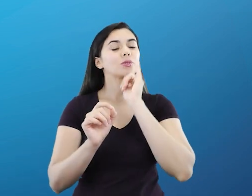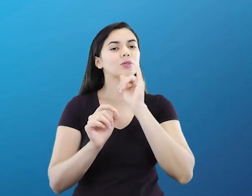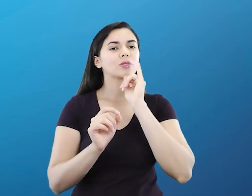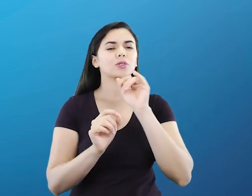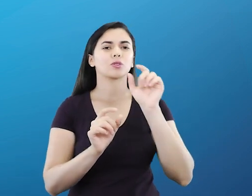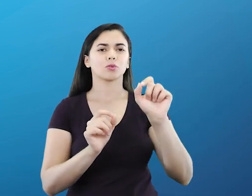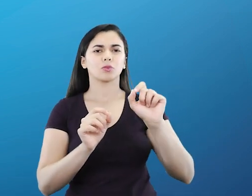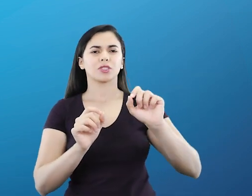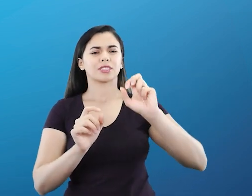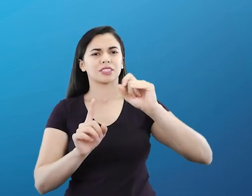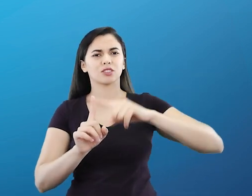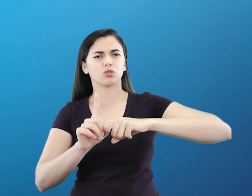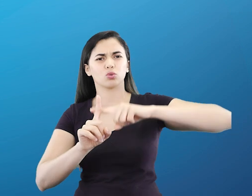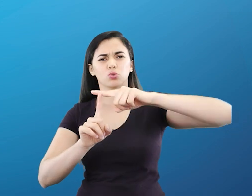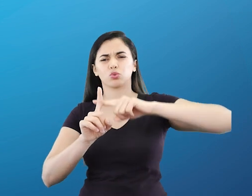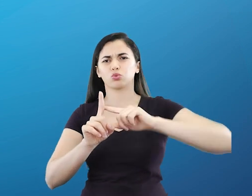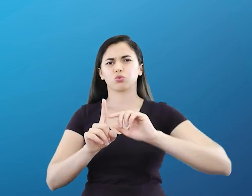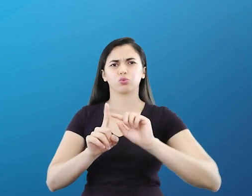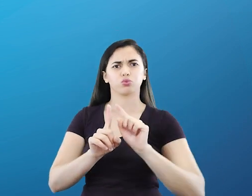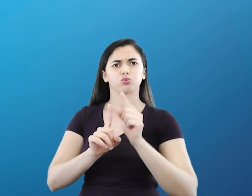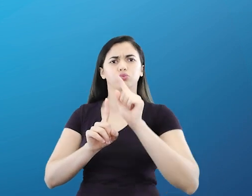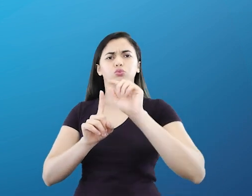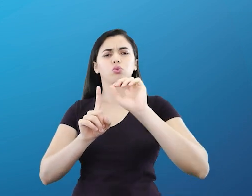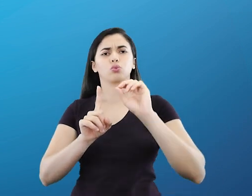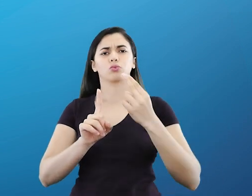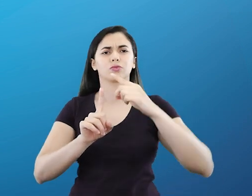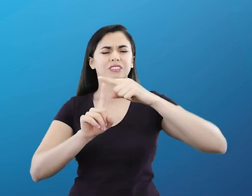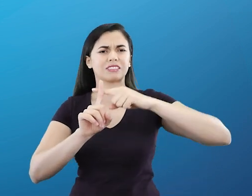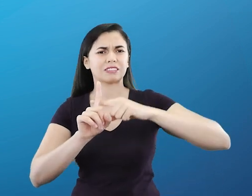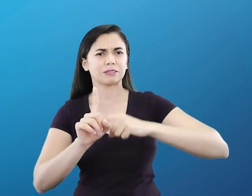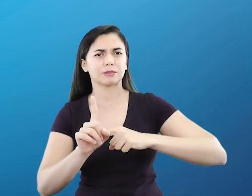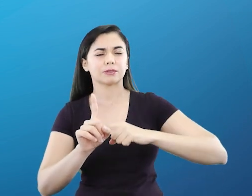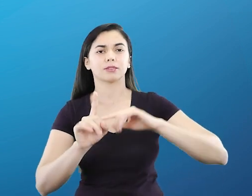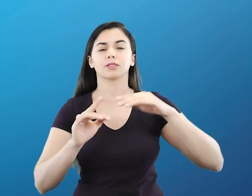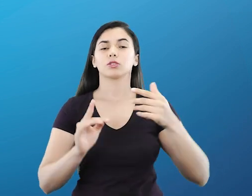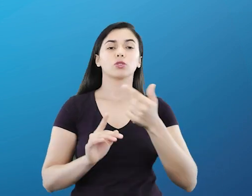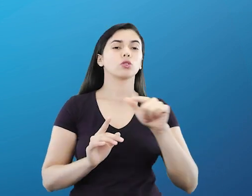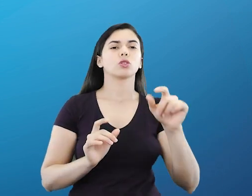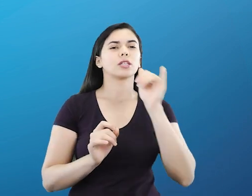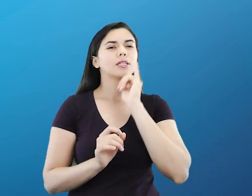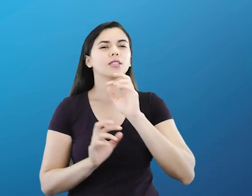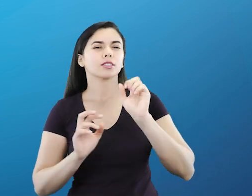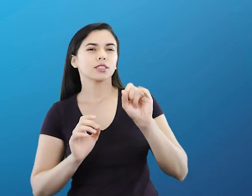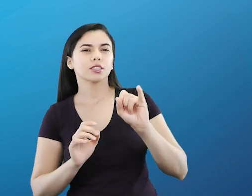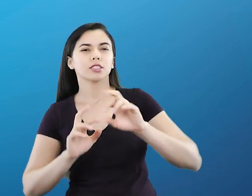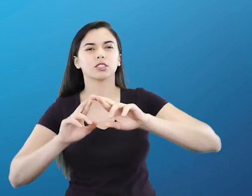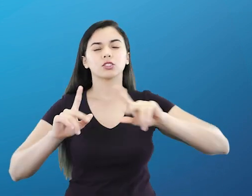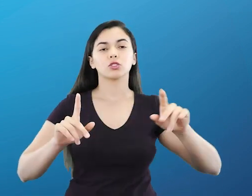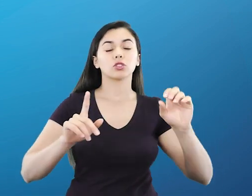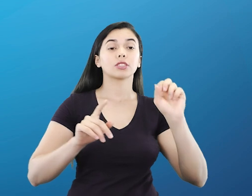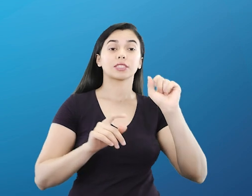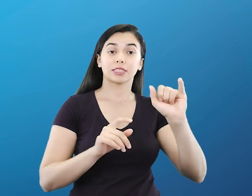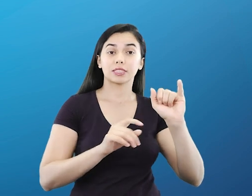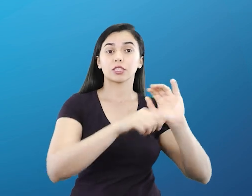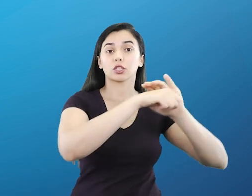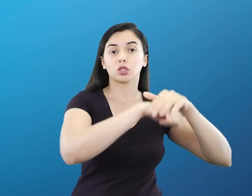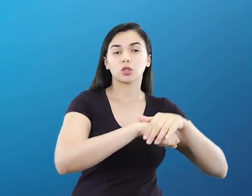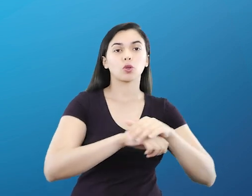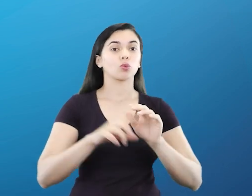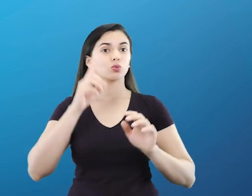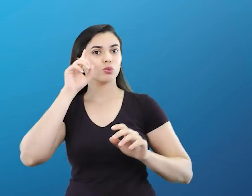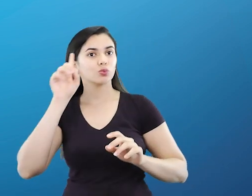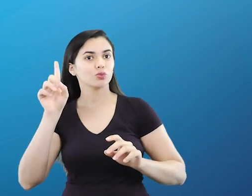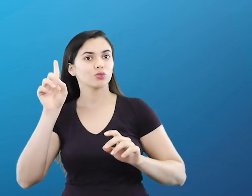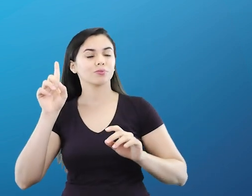ampliação térmica muito considerável. Então você tem uma, não tem uma diferença muito característica entre noite e